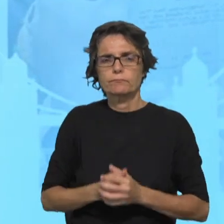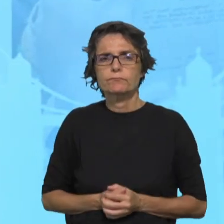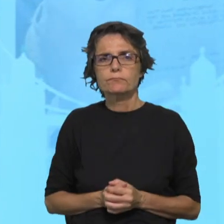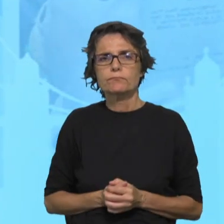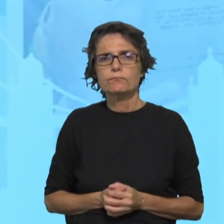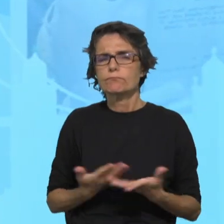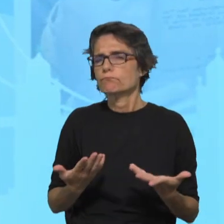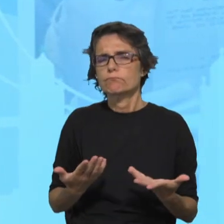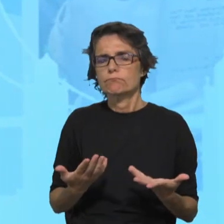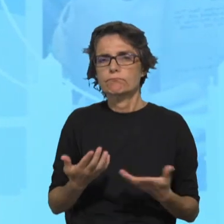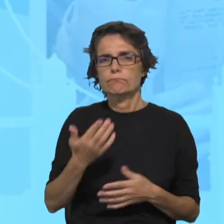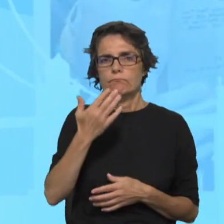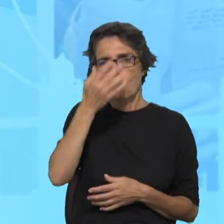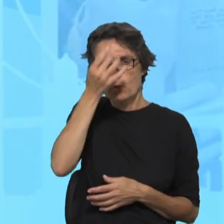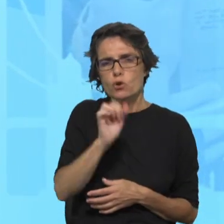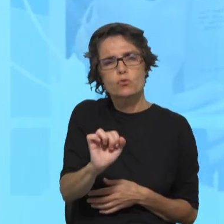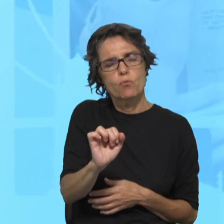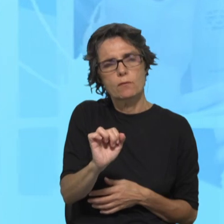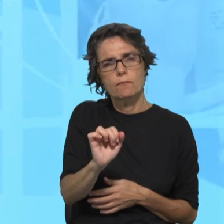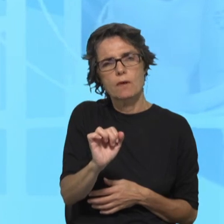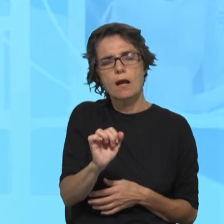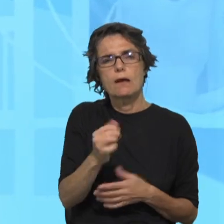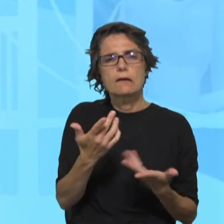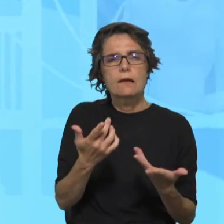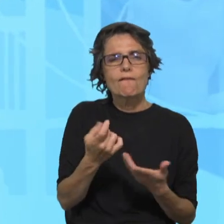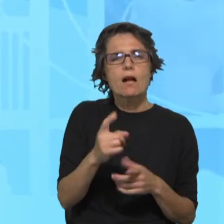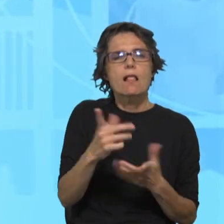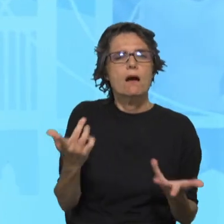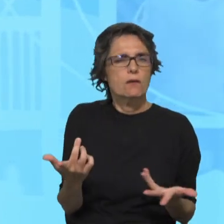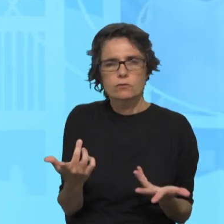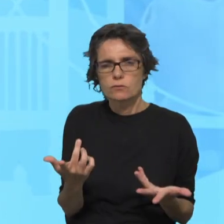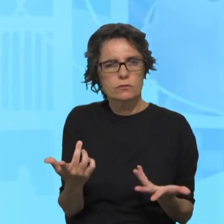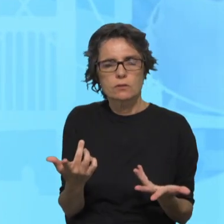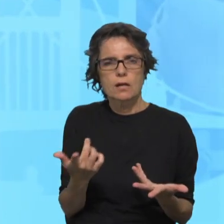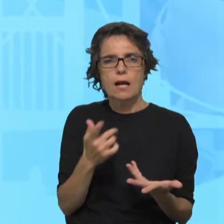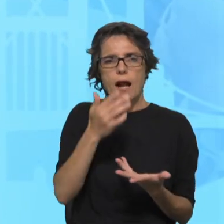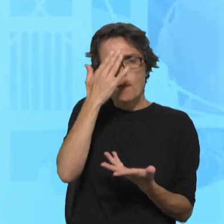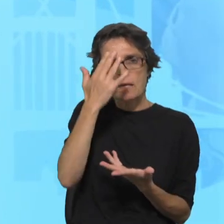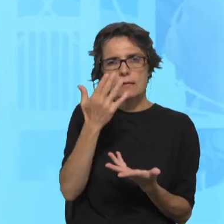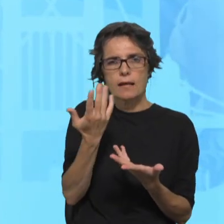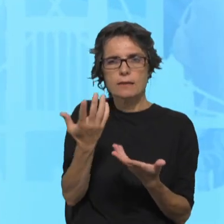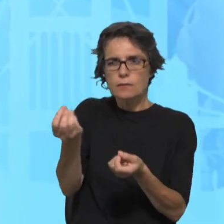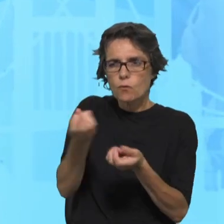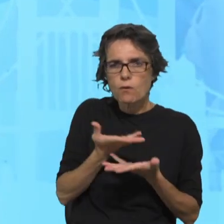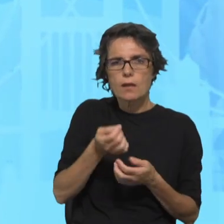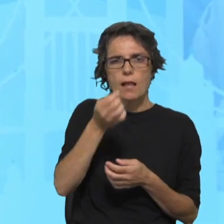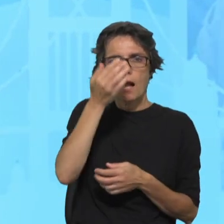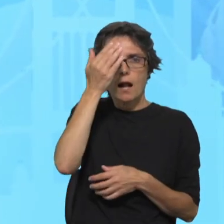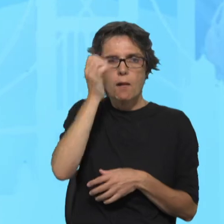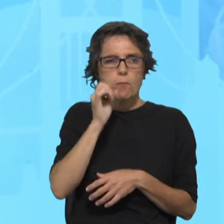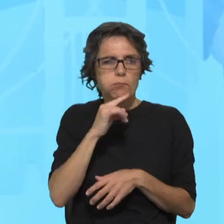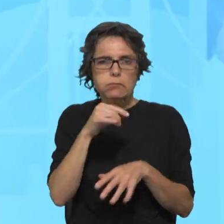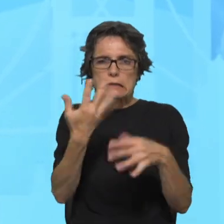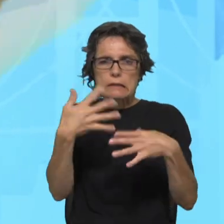O que é tem falhado mais? É a capacidade de acolher, de integrar? É a cooperação que, se calhar, se perde